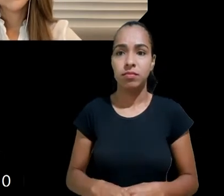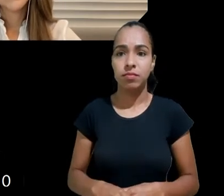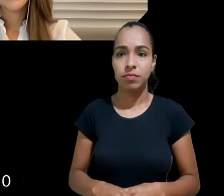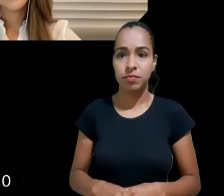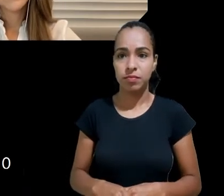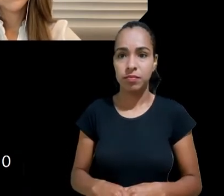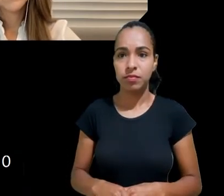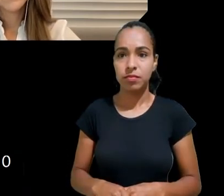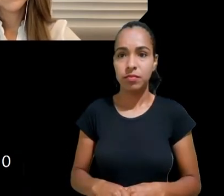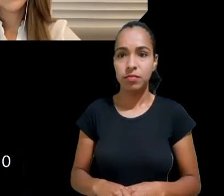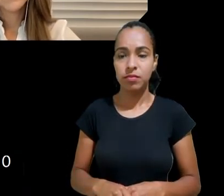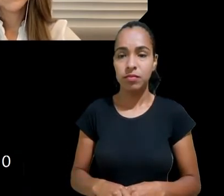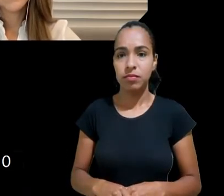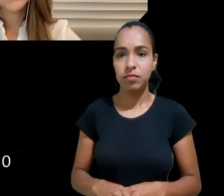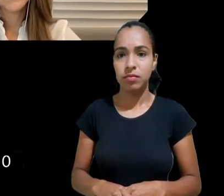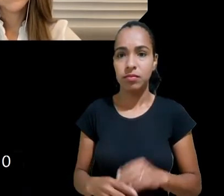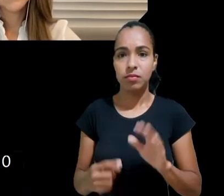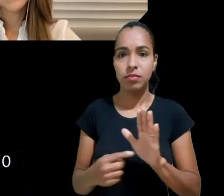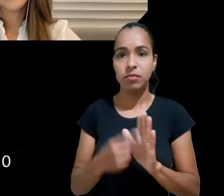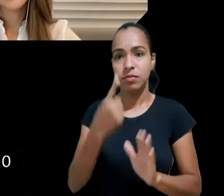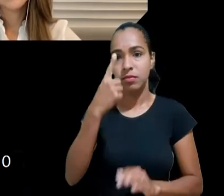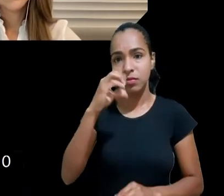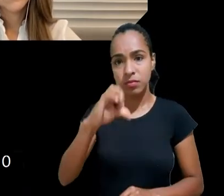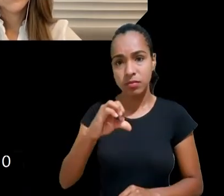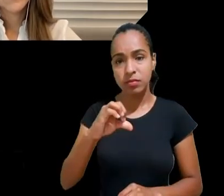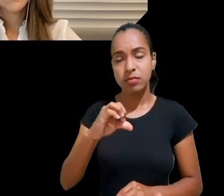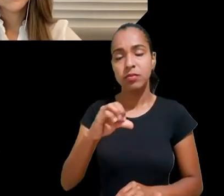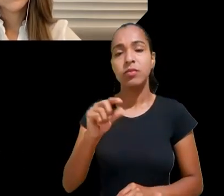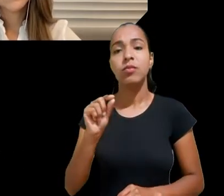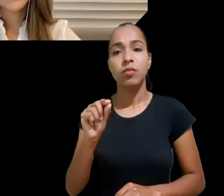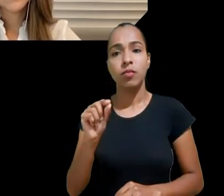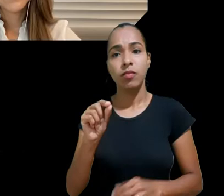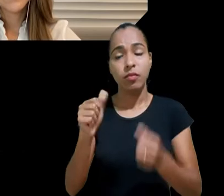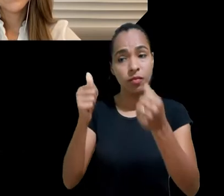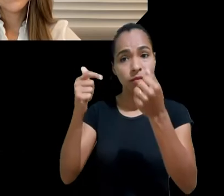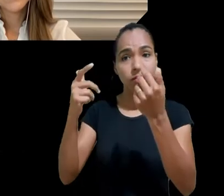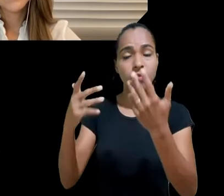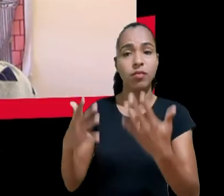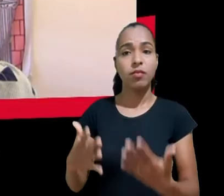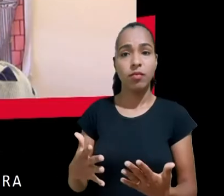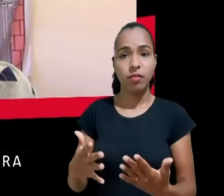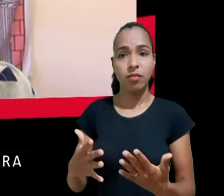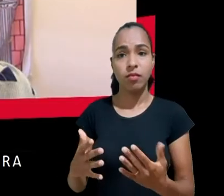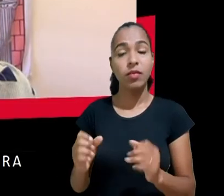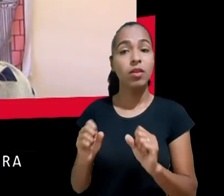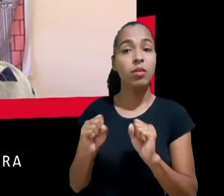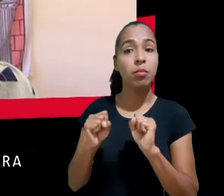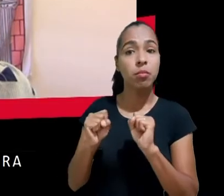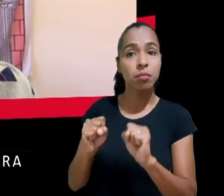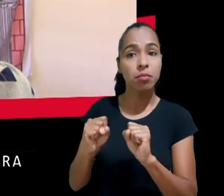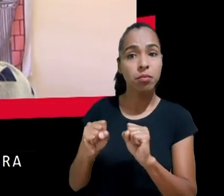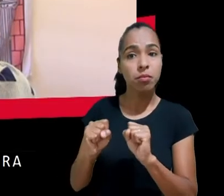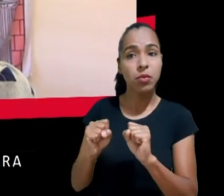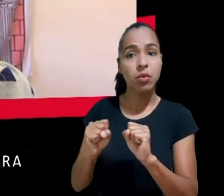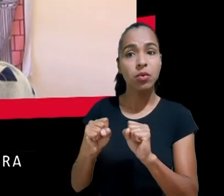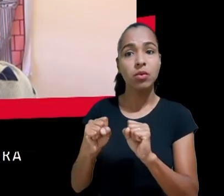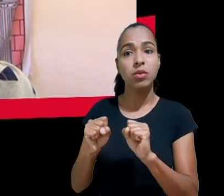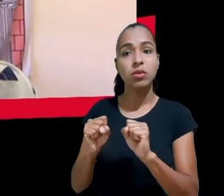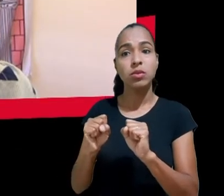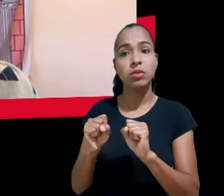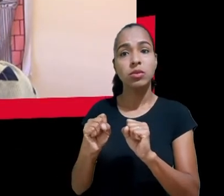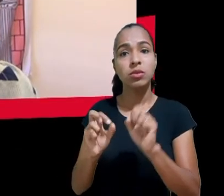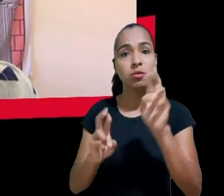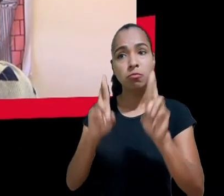depara de cara com uma limitação dizendo o seguinte, olha, pode haver responsabilidade civil das plataformas digitais,